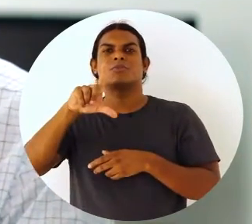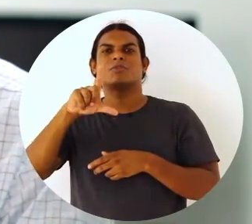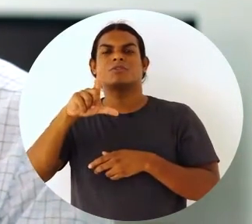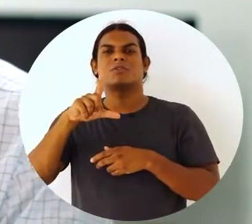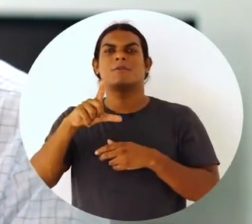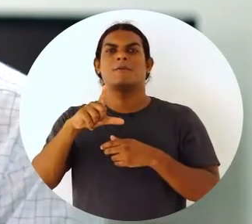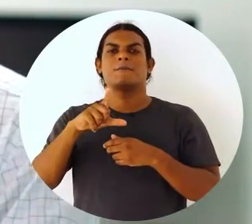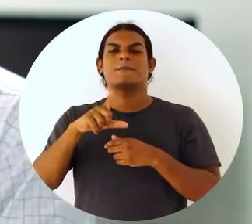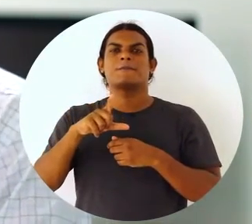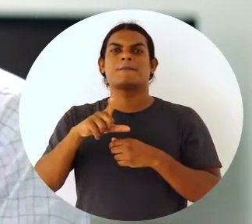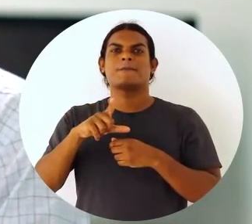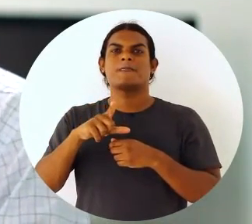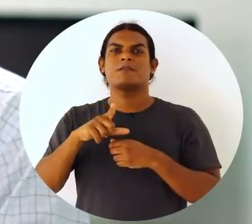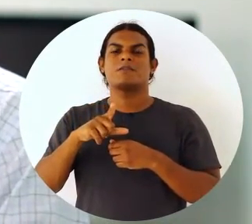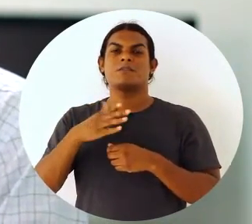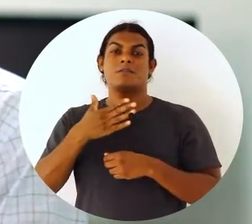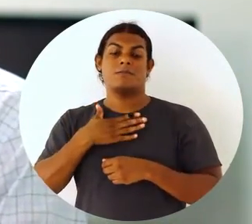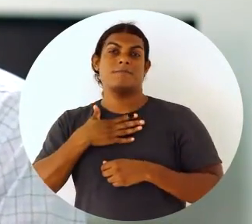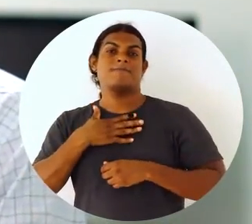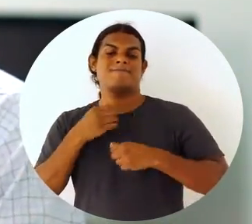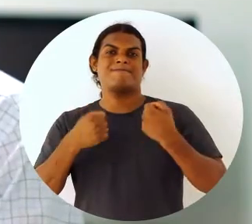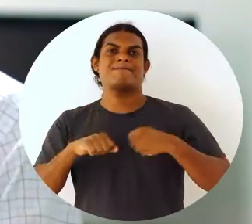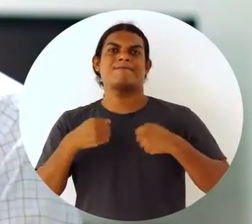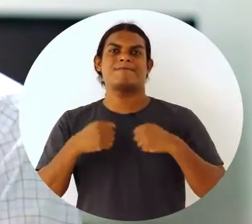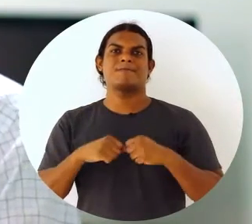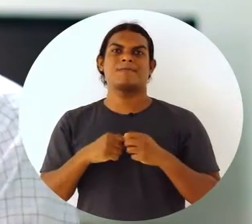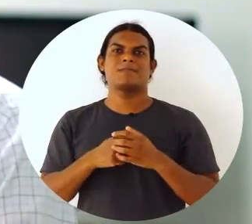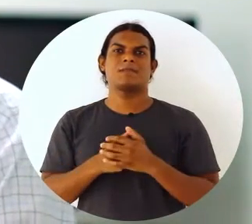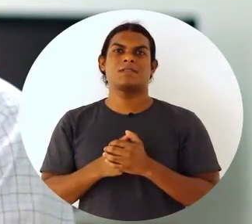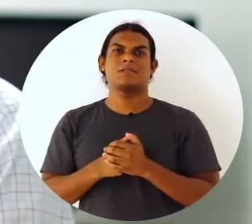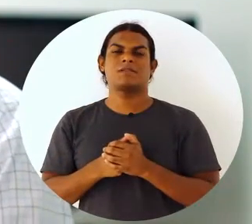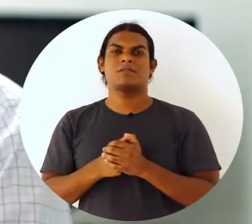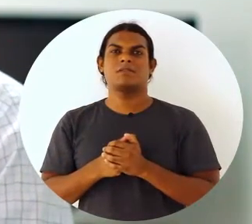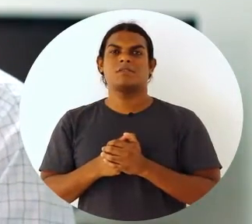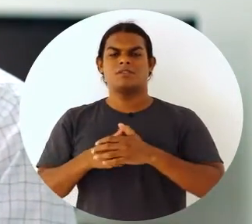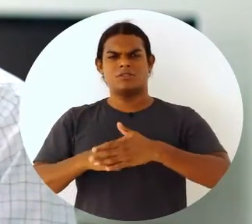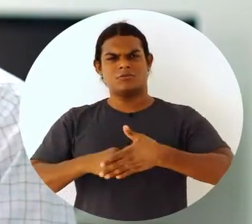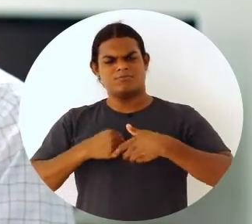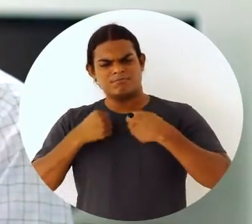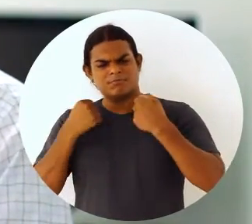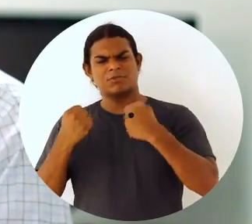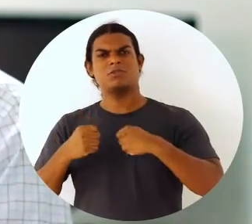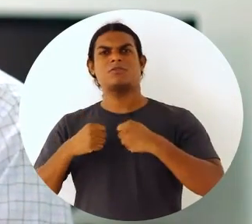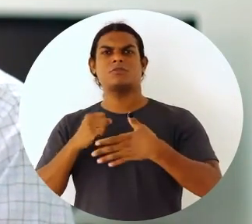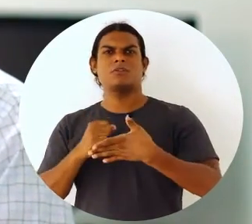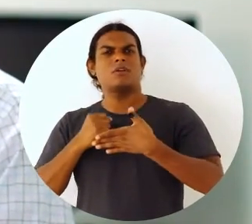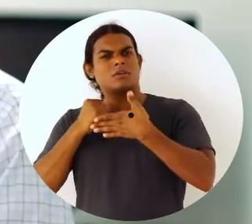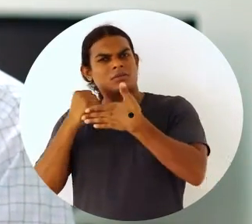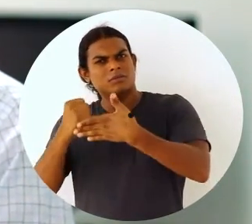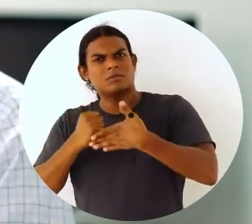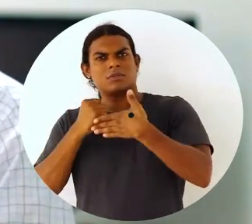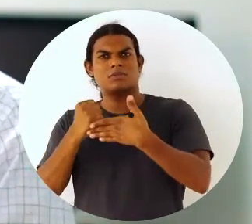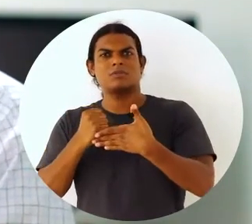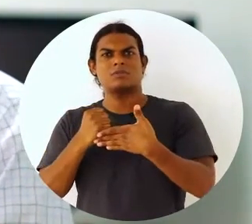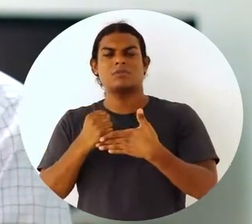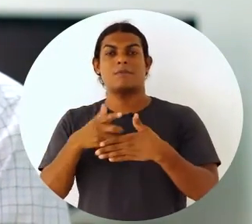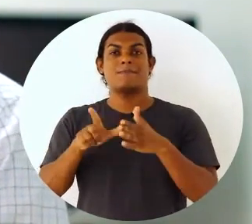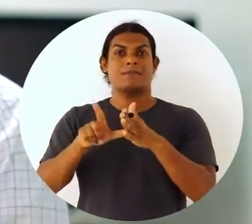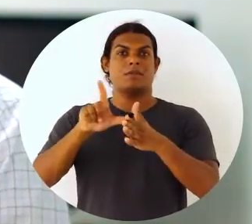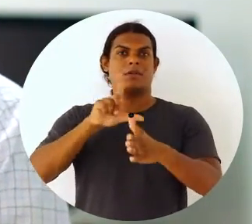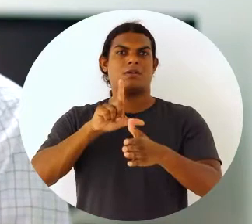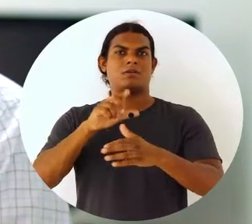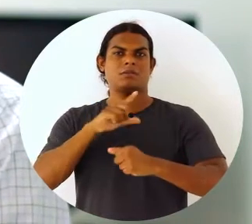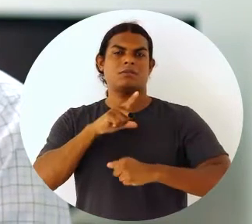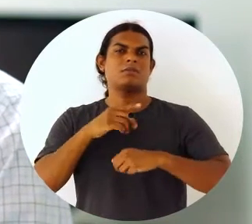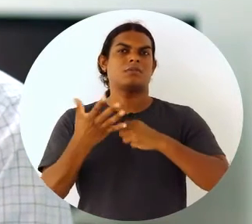mais elevada, ou seja, uma necessidade de estima, de autoestima, de poder ser reconhecido, antes disso eu tenho necessidades